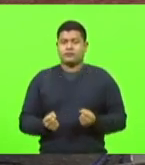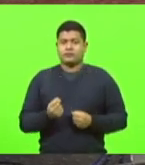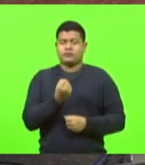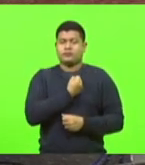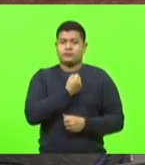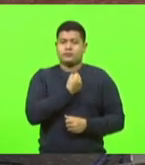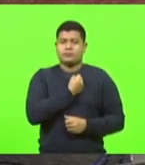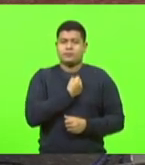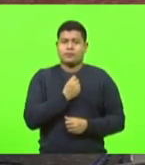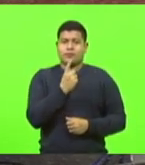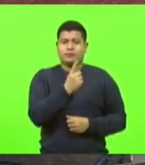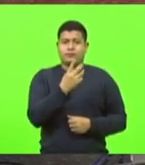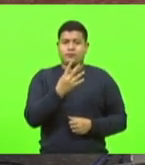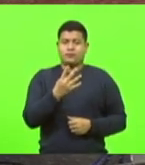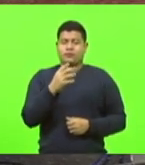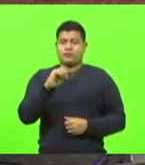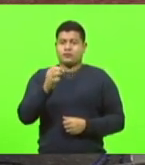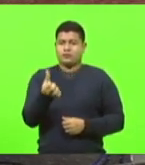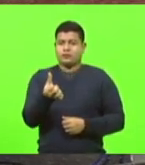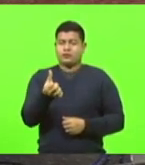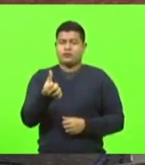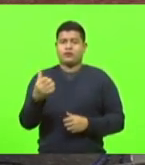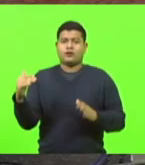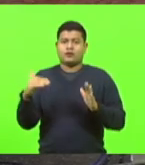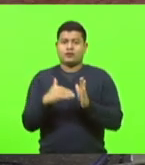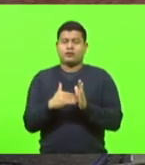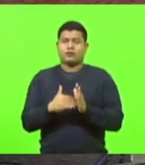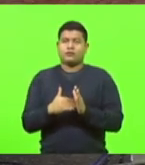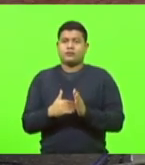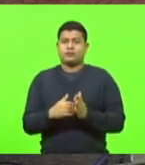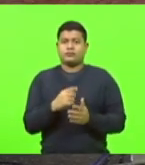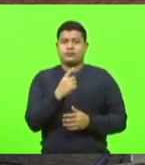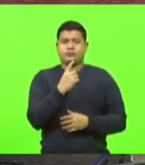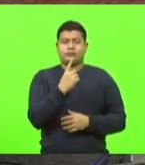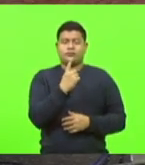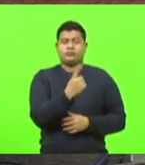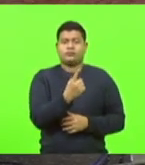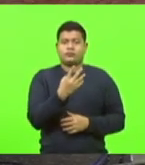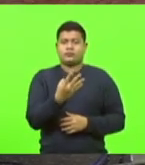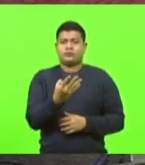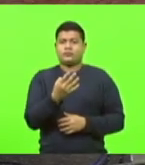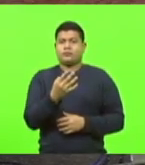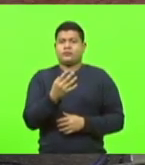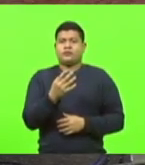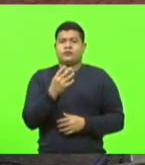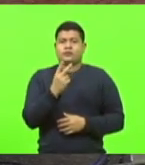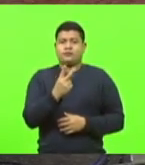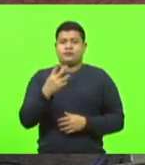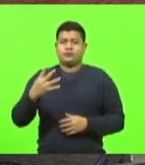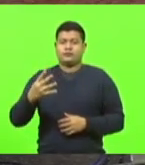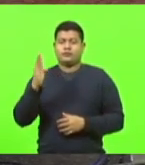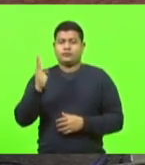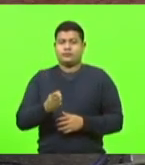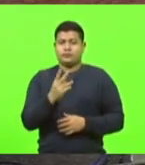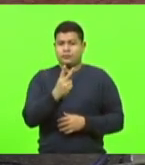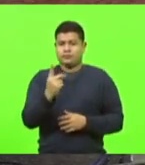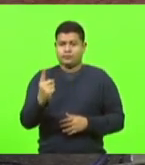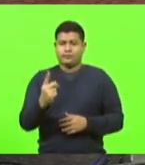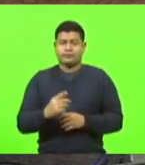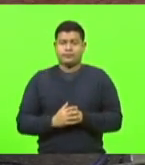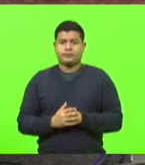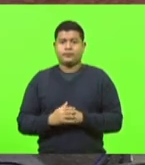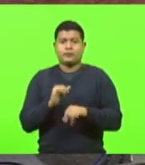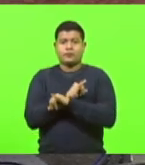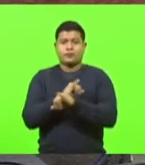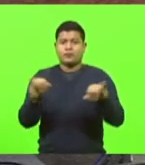números 1.406 a 1.424, 2021, e